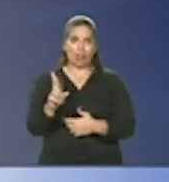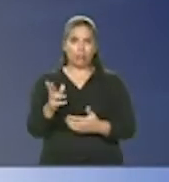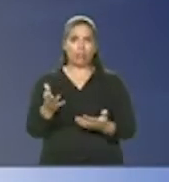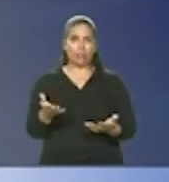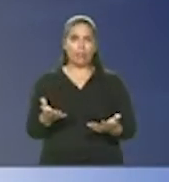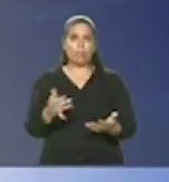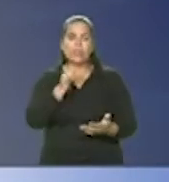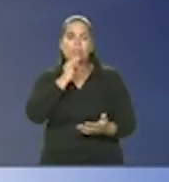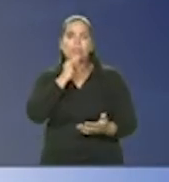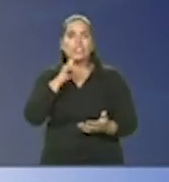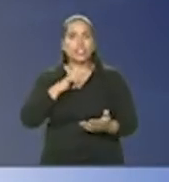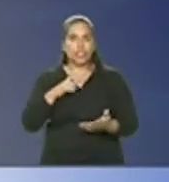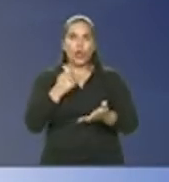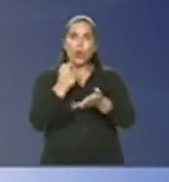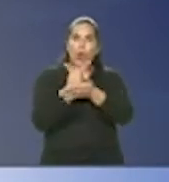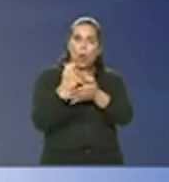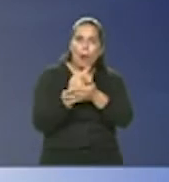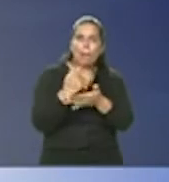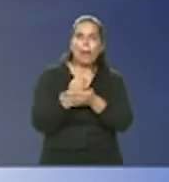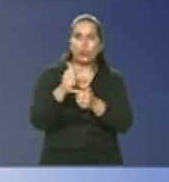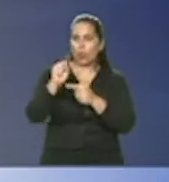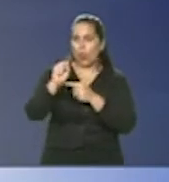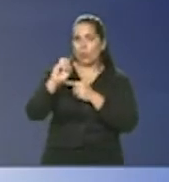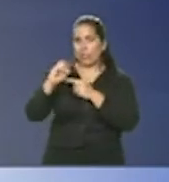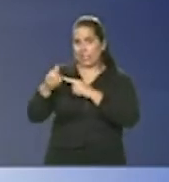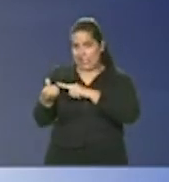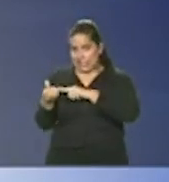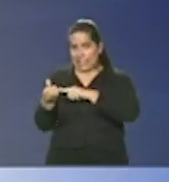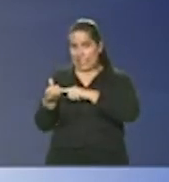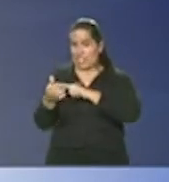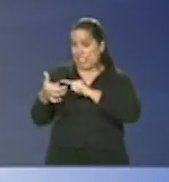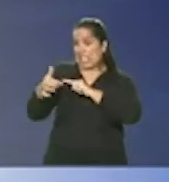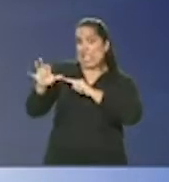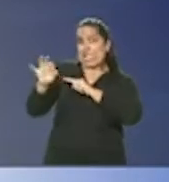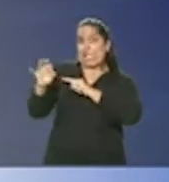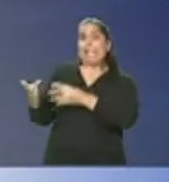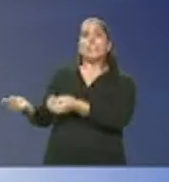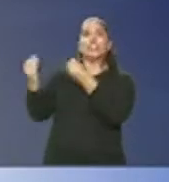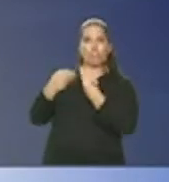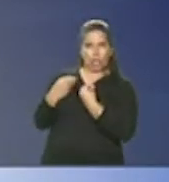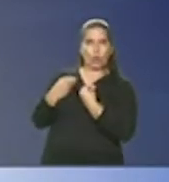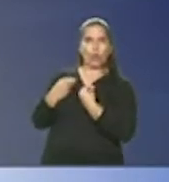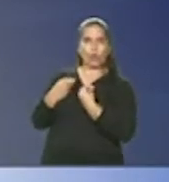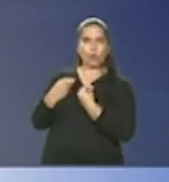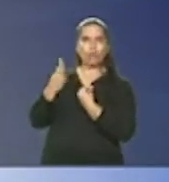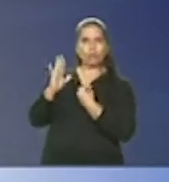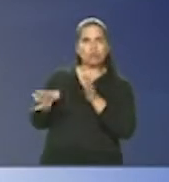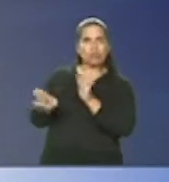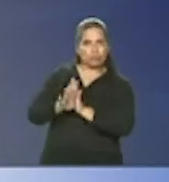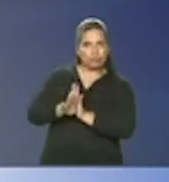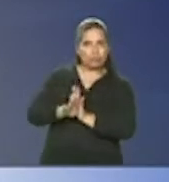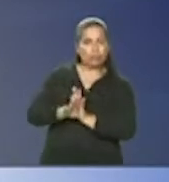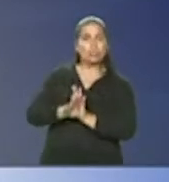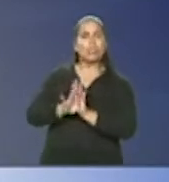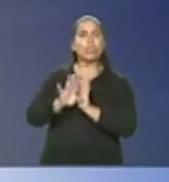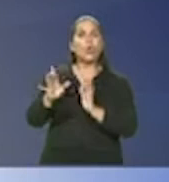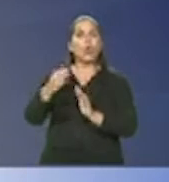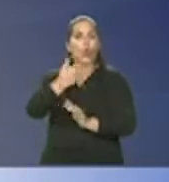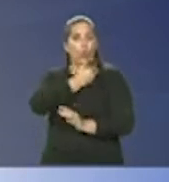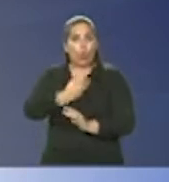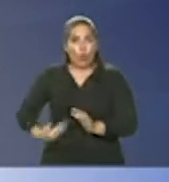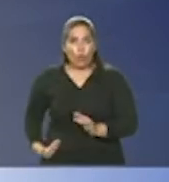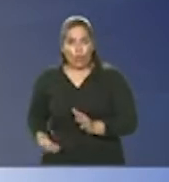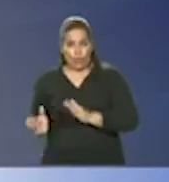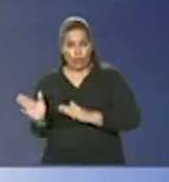comprado também dos 806 100 já tinham chegado e o governo federal veio